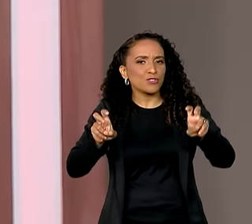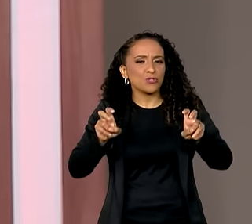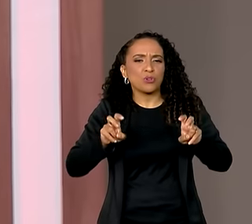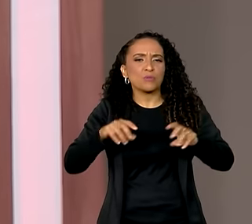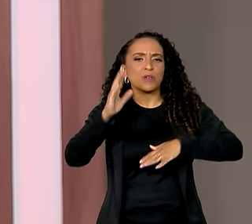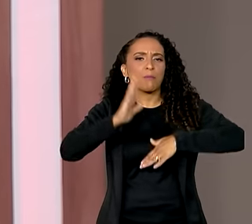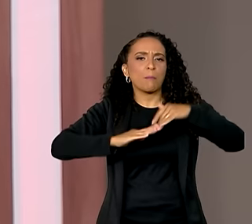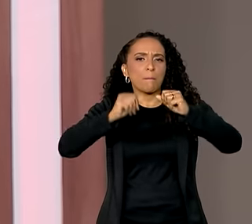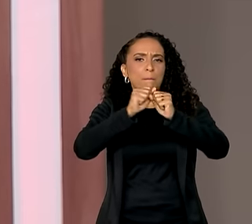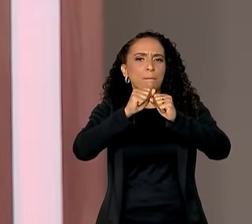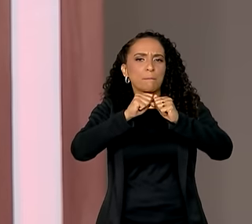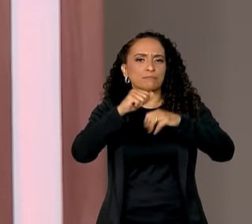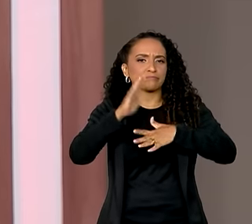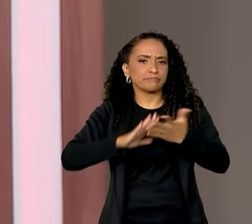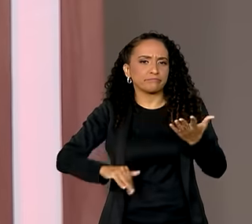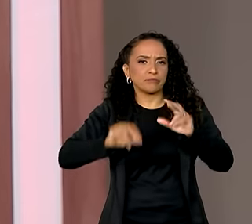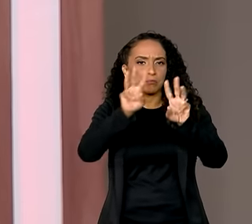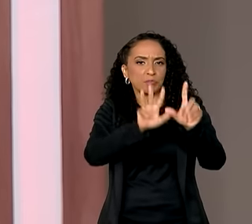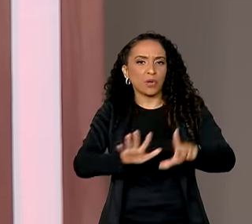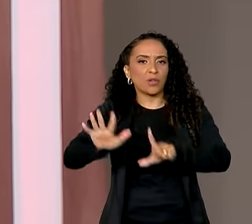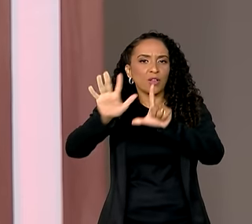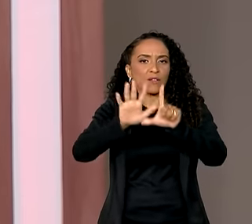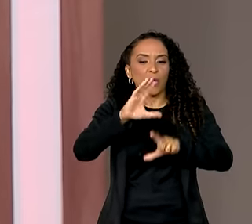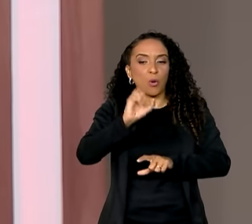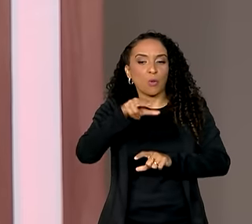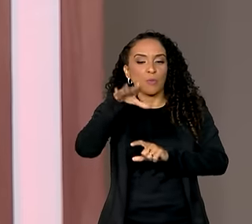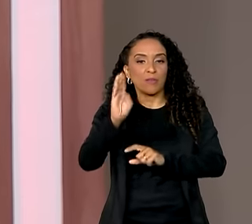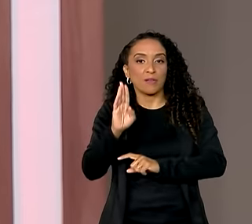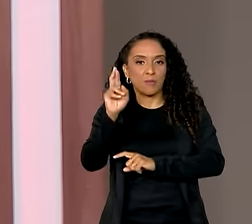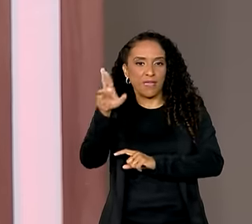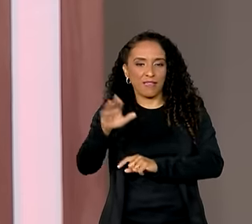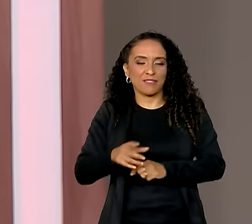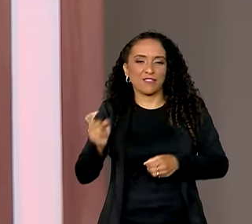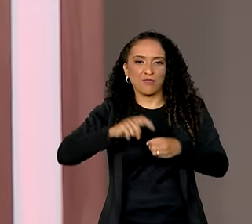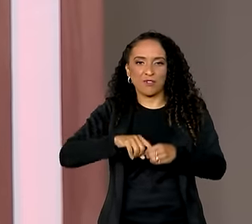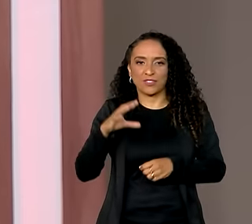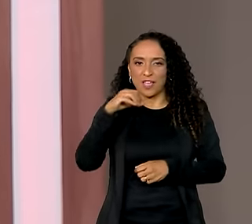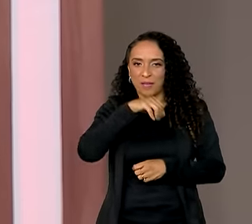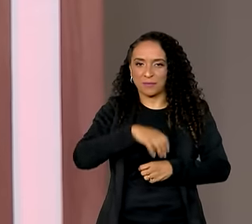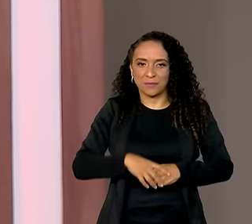funcionalidades da plataforma Comunica.br. A gente volta já já.